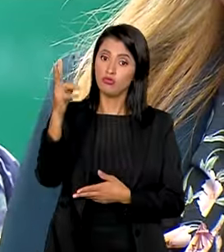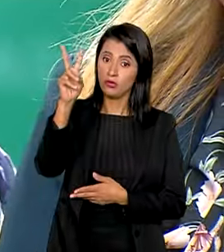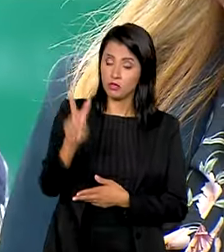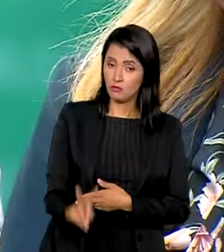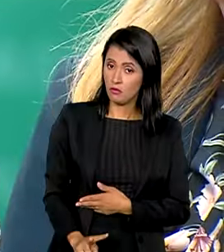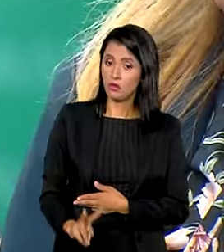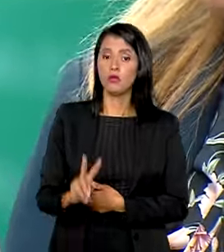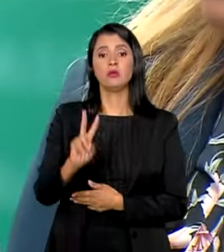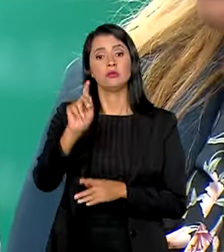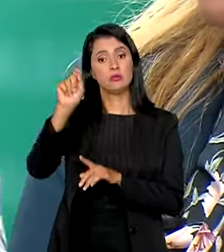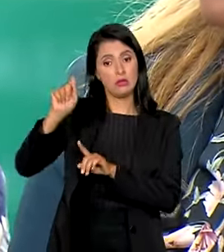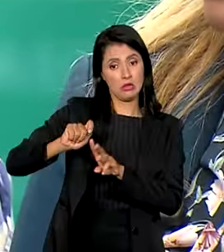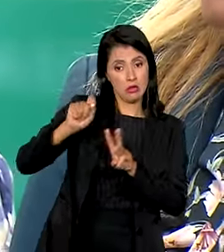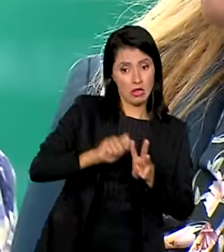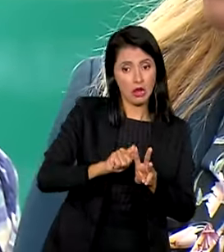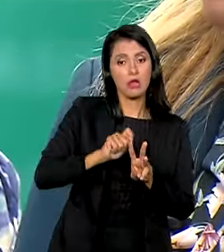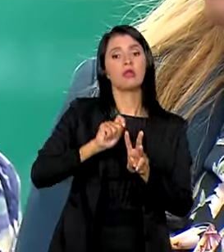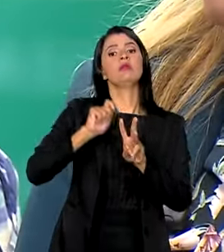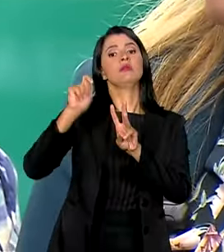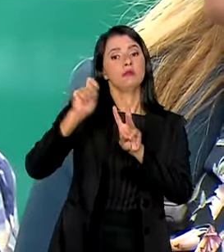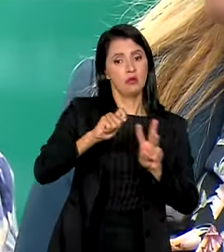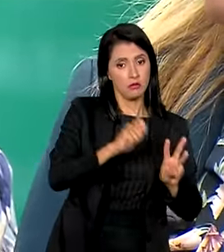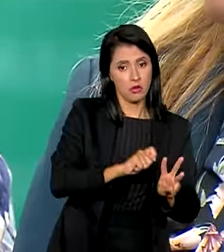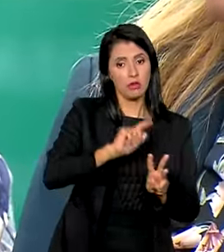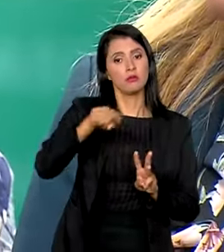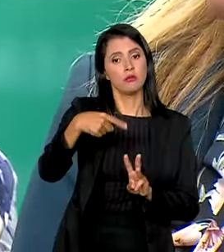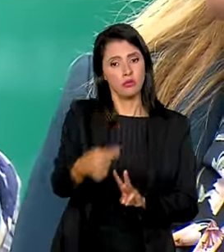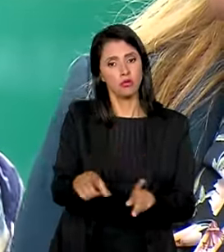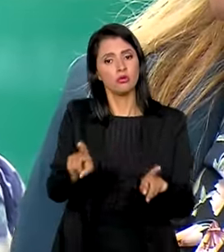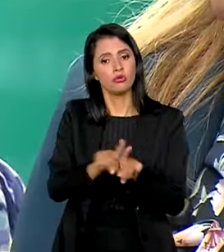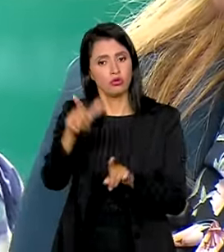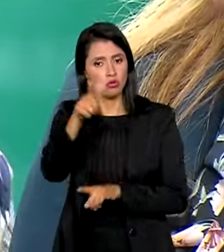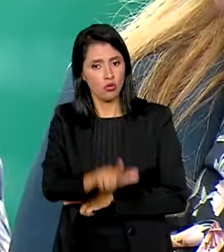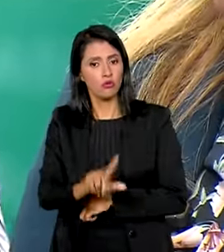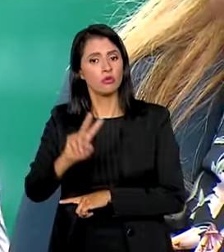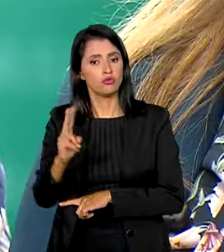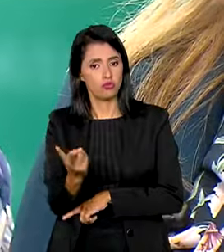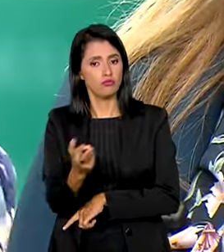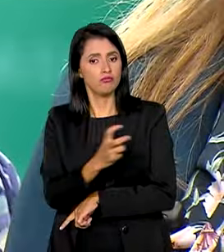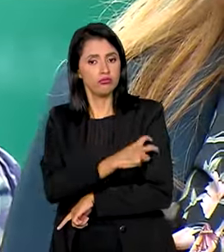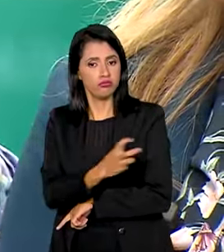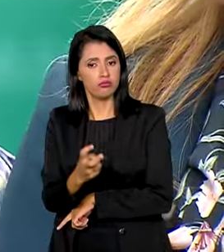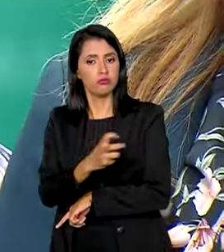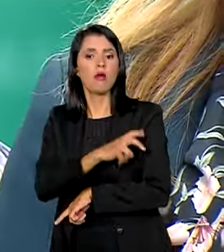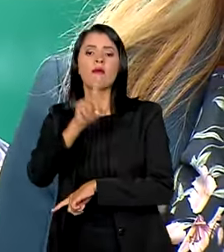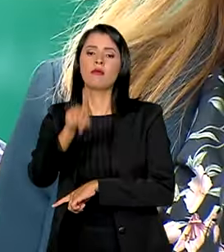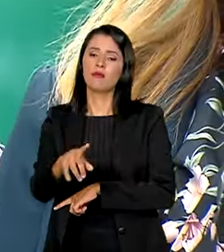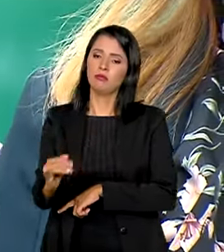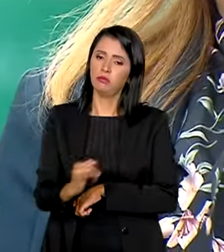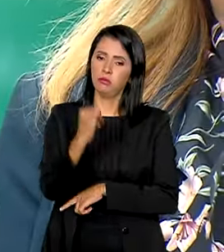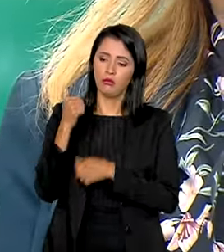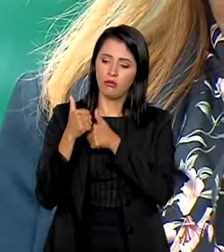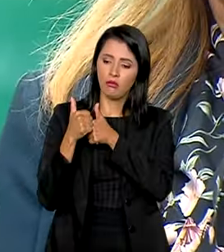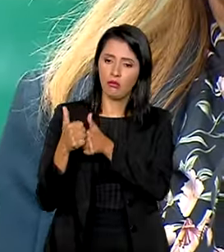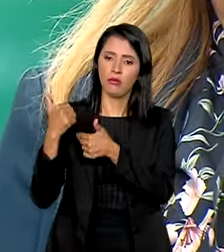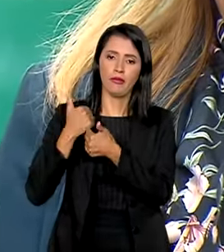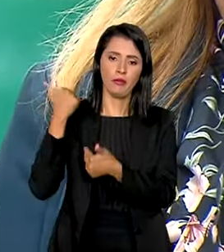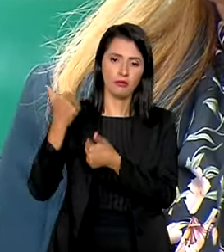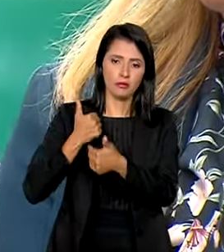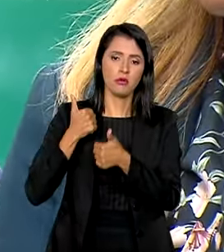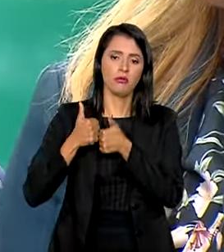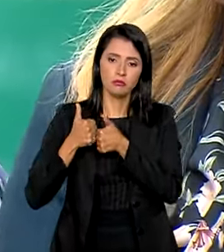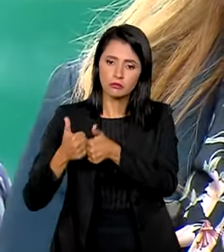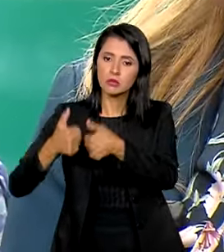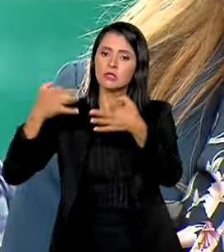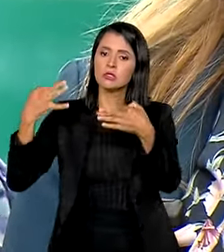três meses de intervalo. Então, só estarão protegidas com as duas doses. Então, é bem importante seguir as recomendações